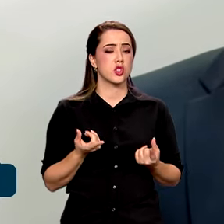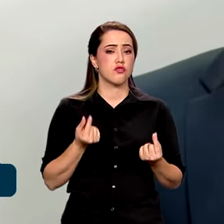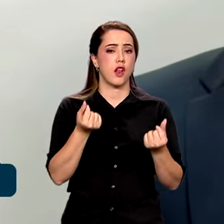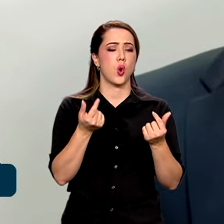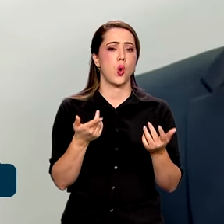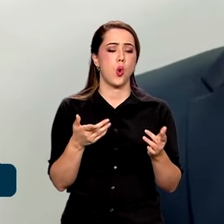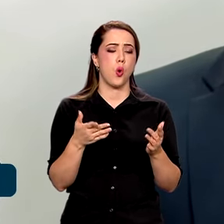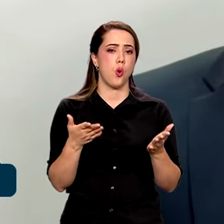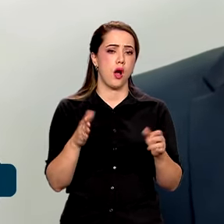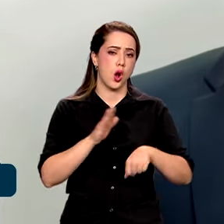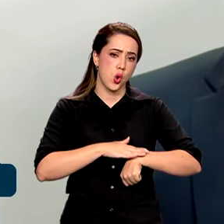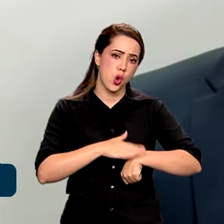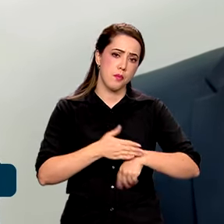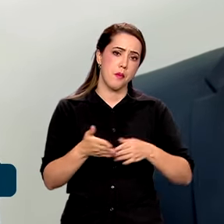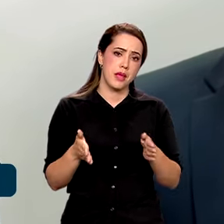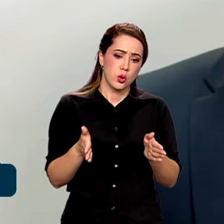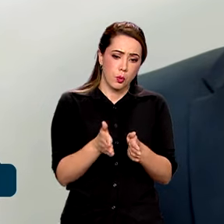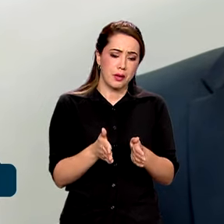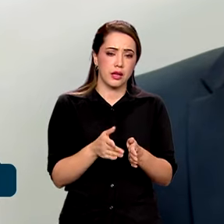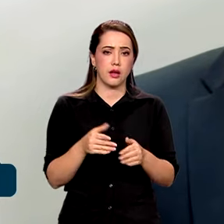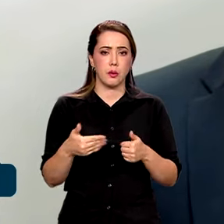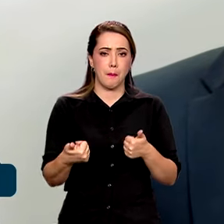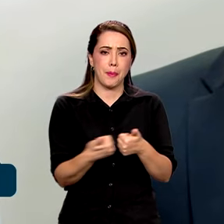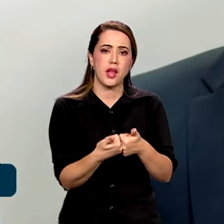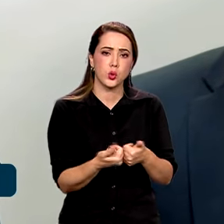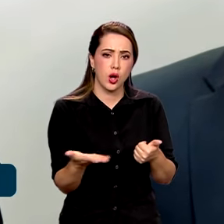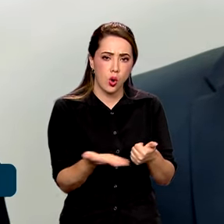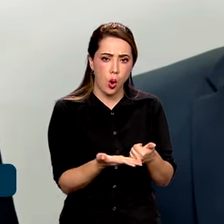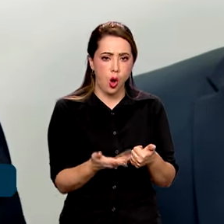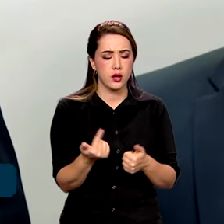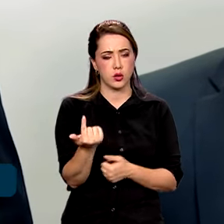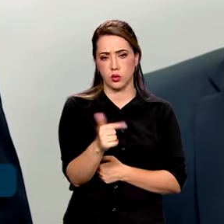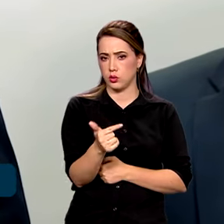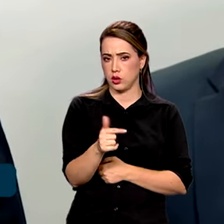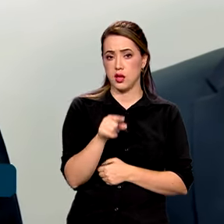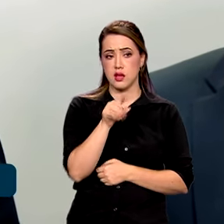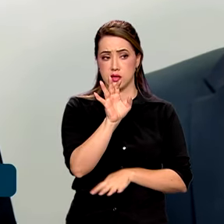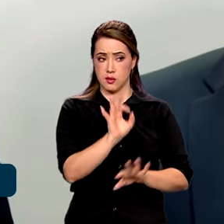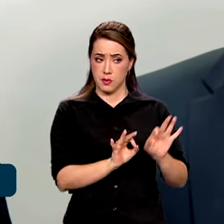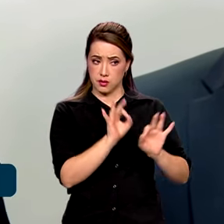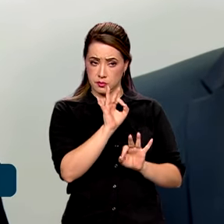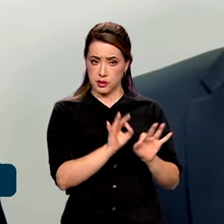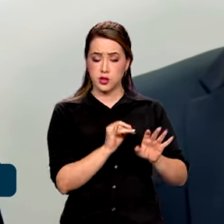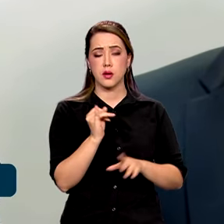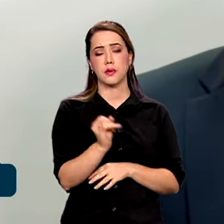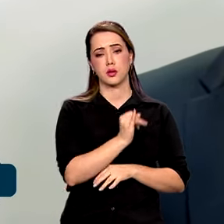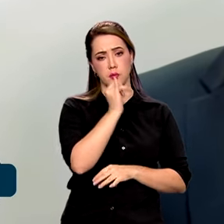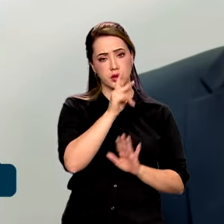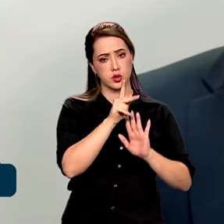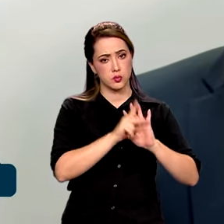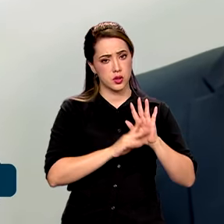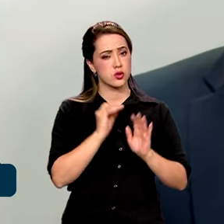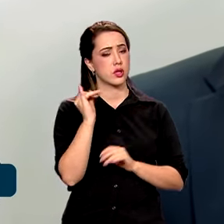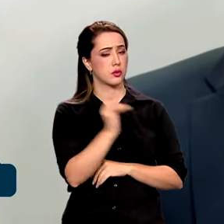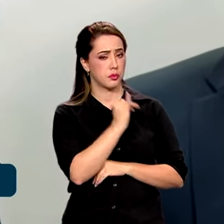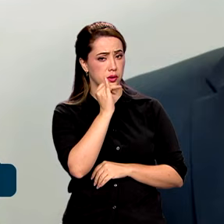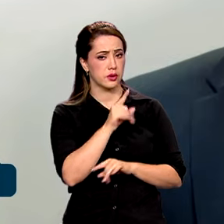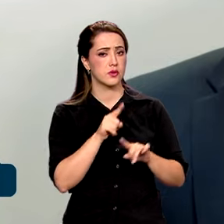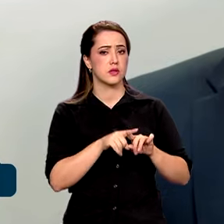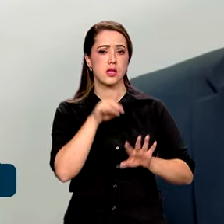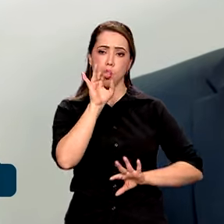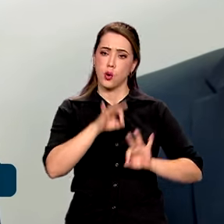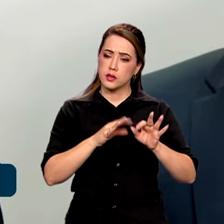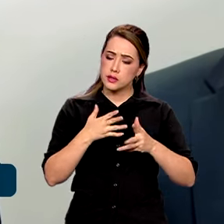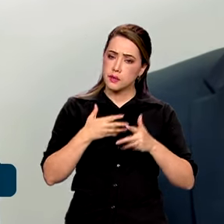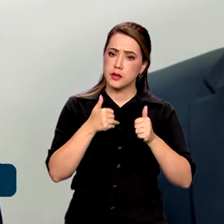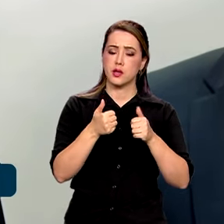prazo para a reforma administrativa que ela não tem. Ela é um projeto importante, assim, você organizar